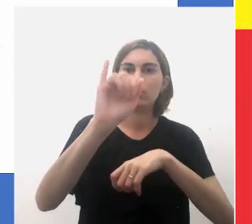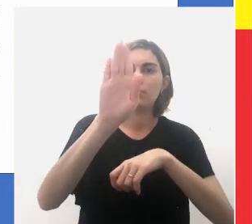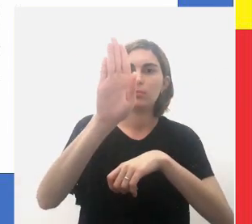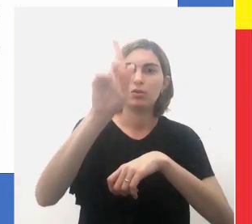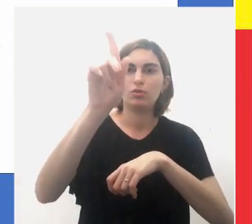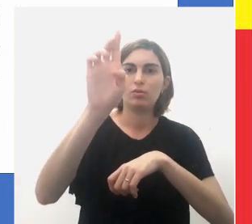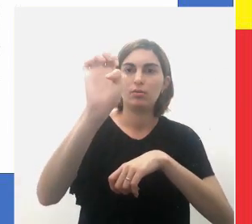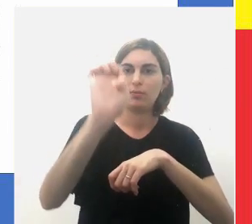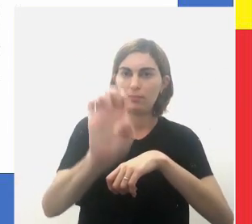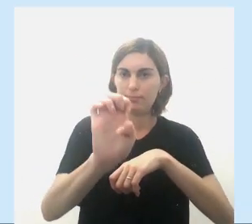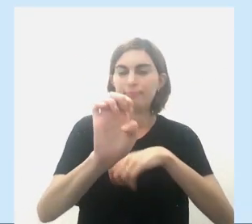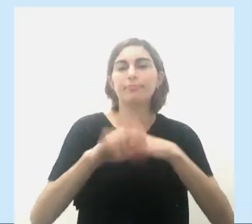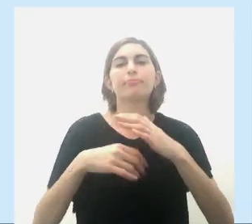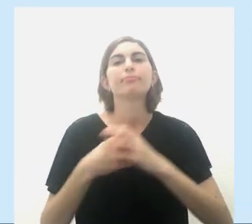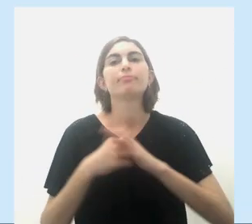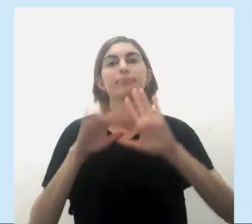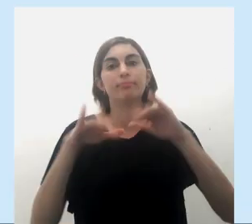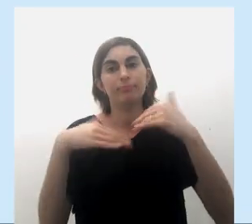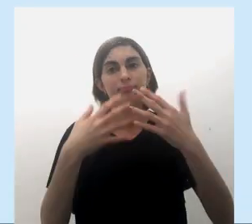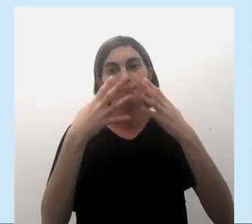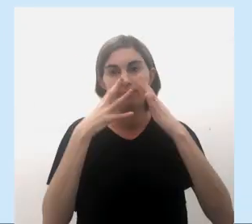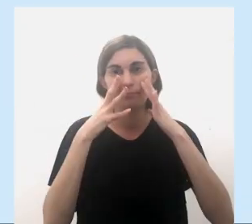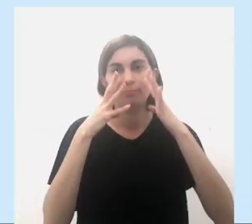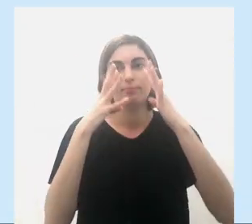Então, observamos que